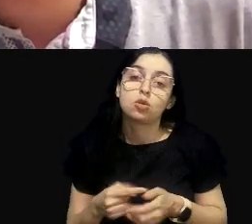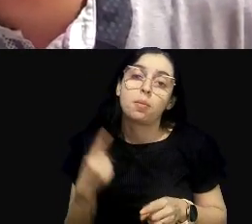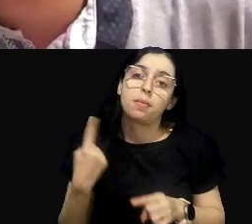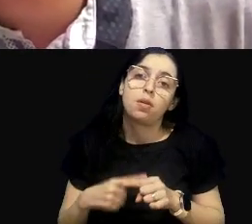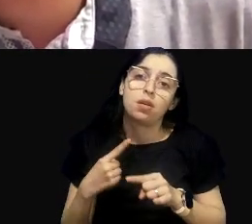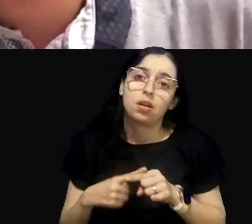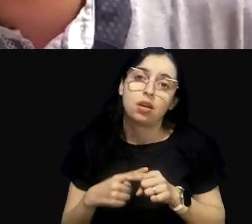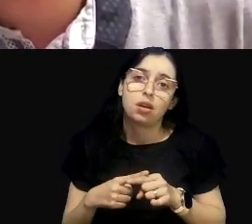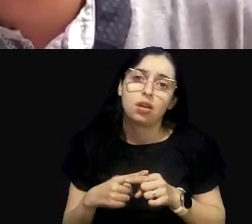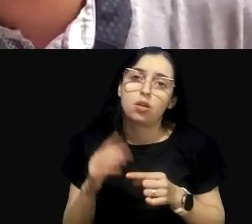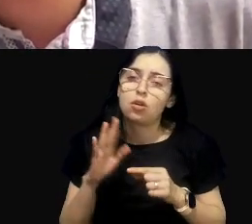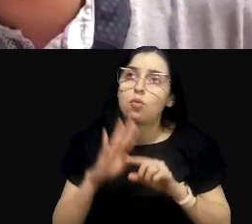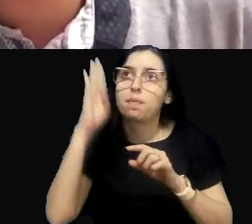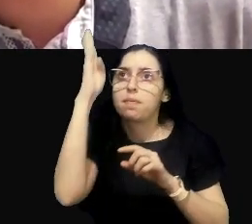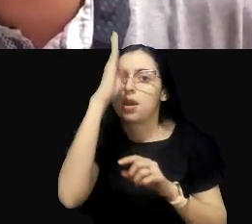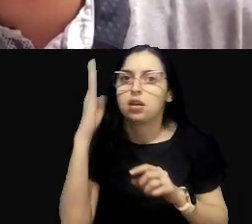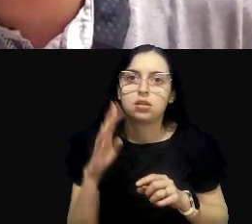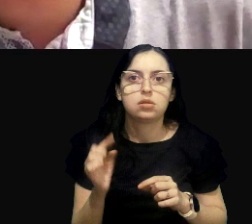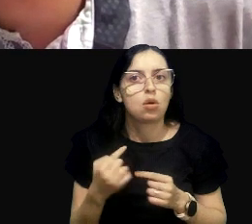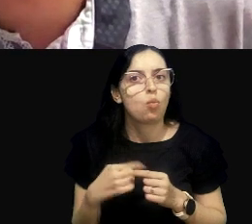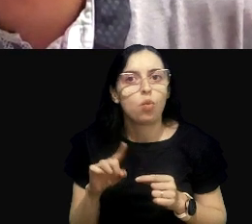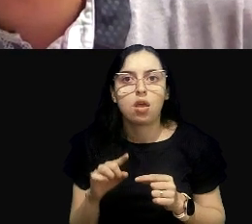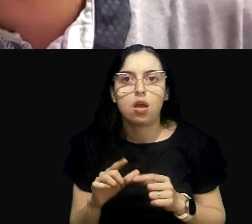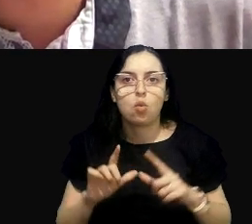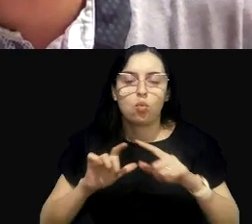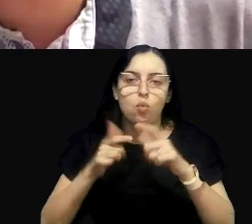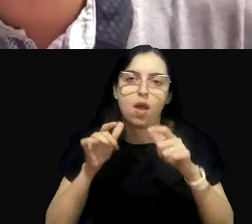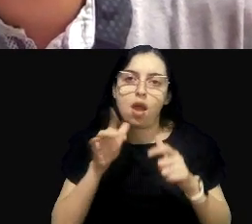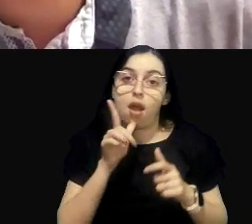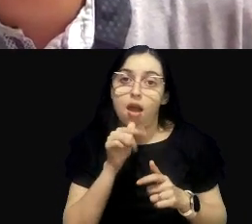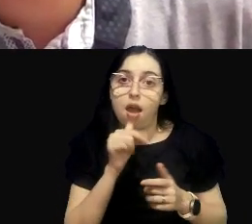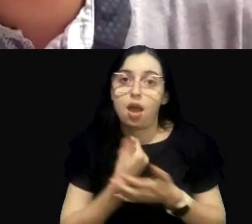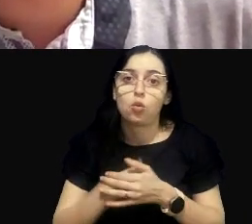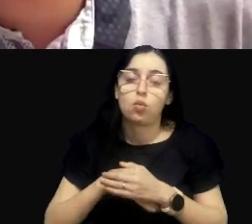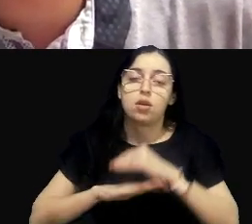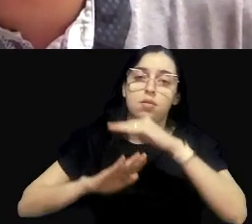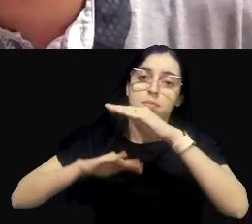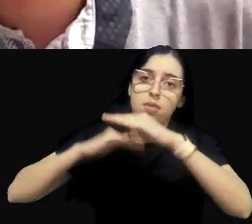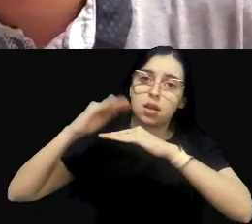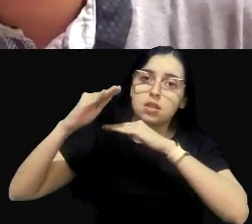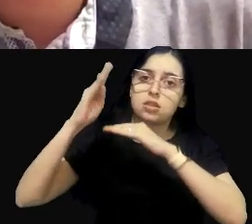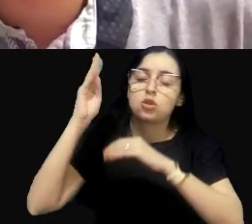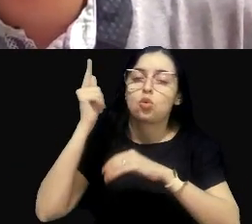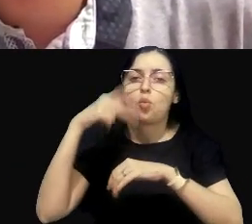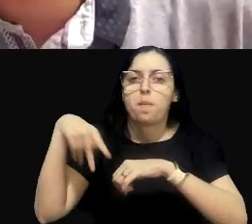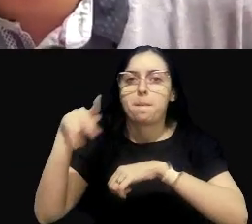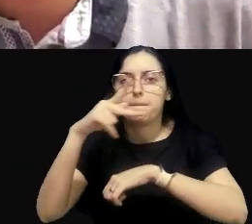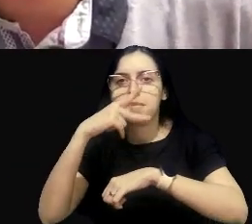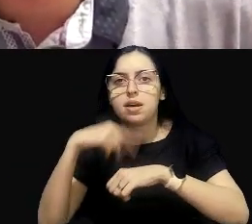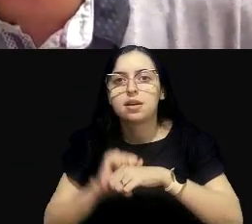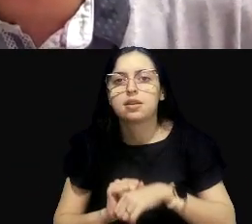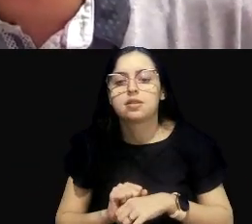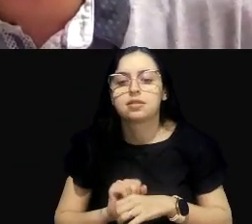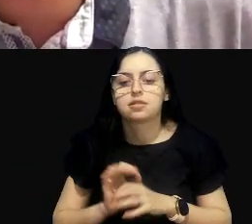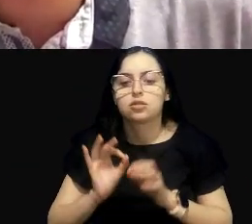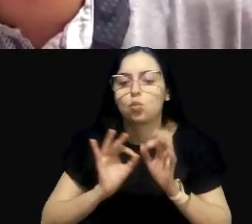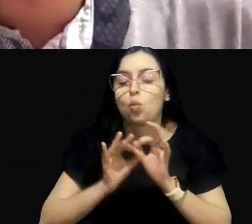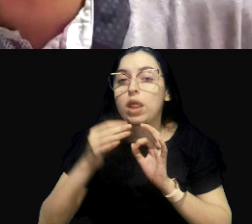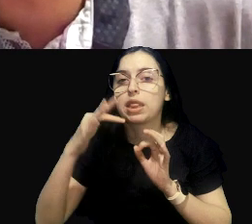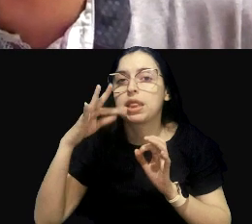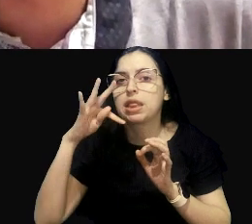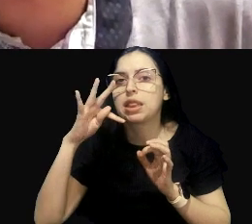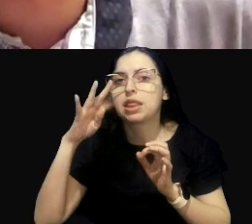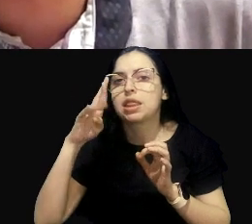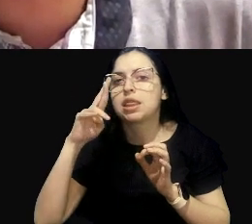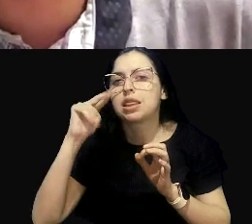gente não está considerando o Brasil aí, a gente está considerando o bacia hidrográfico. Então, a gente avançou para os países, a gente foi para o trânsito, para o trânsito